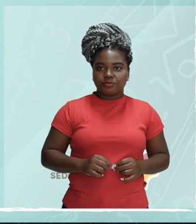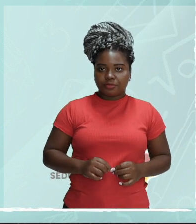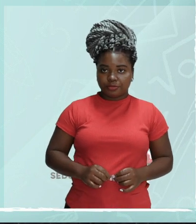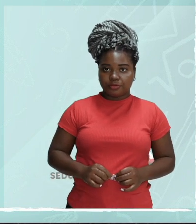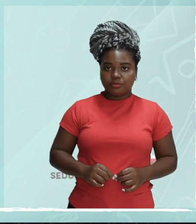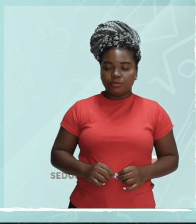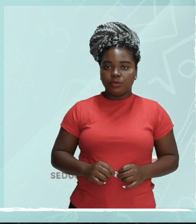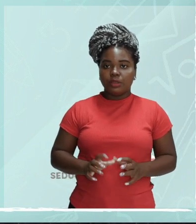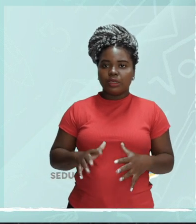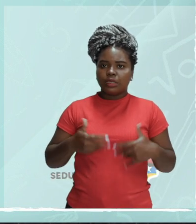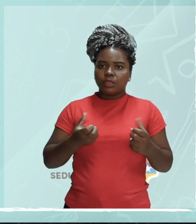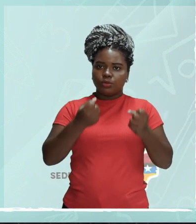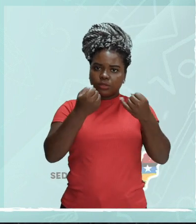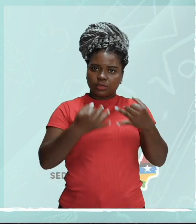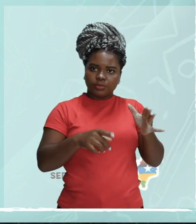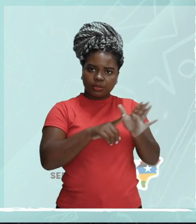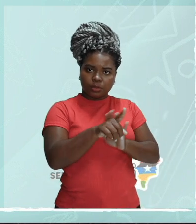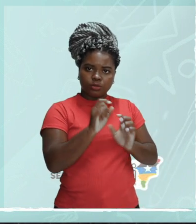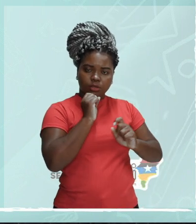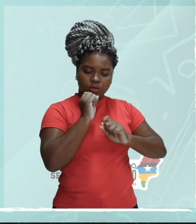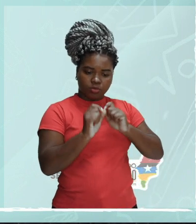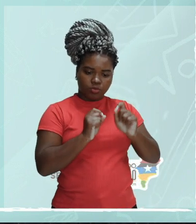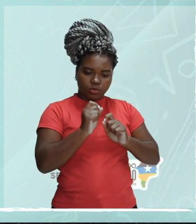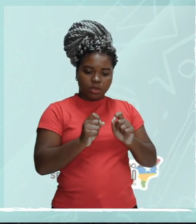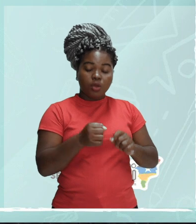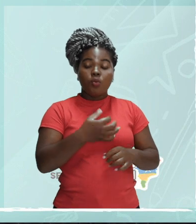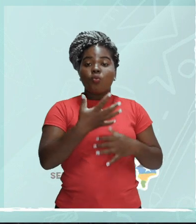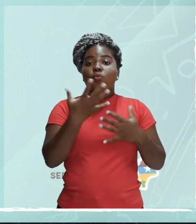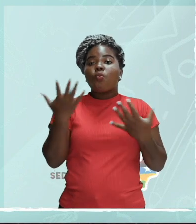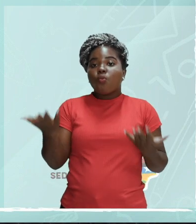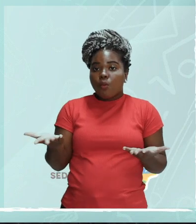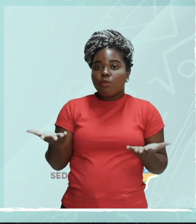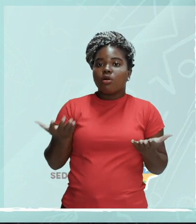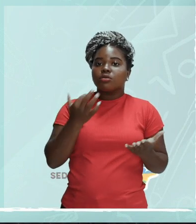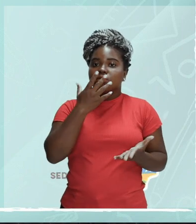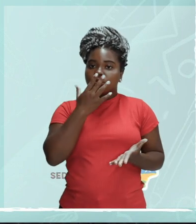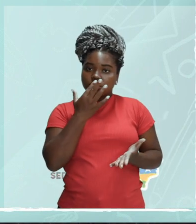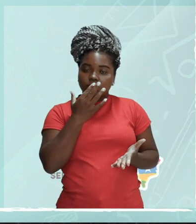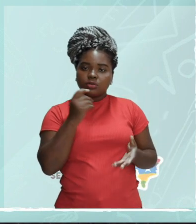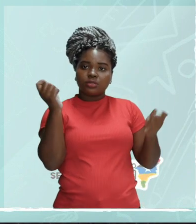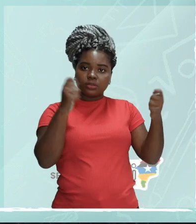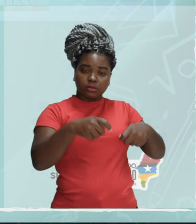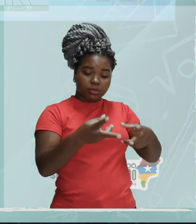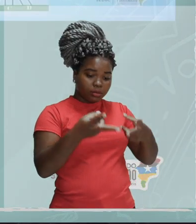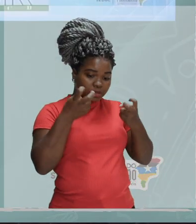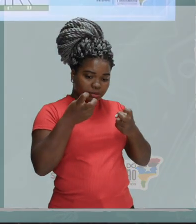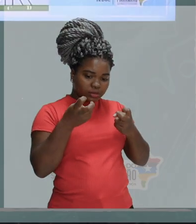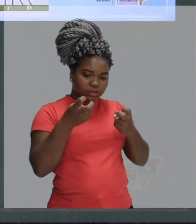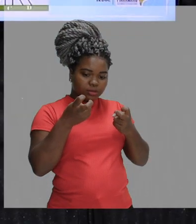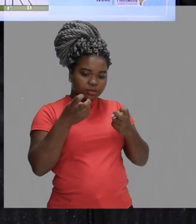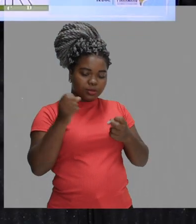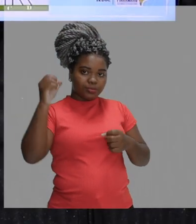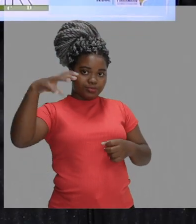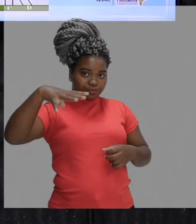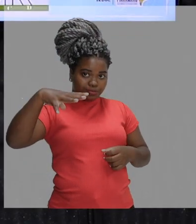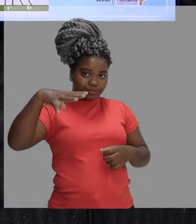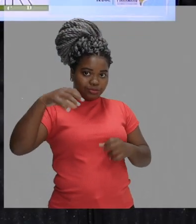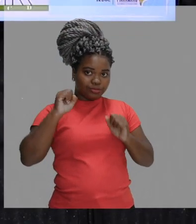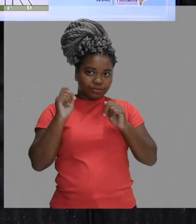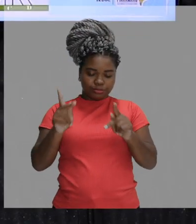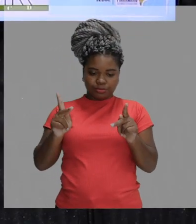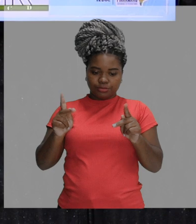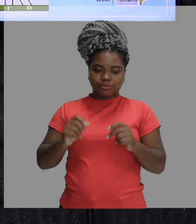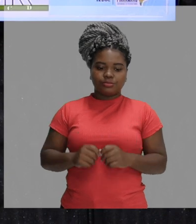Respectivamente, então, quais são as cores que podem ser vistas aí nesses pontos. Então, na opção A.